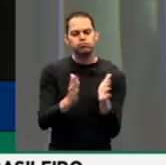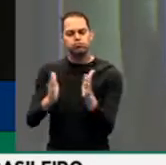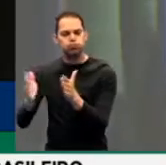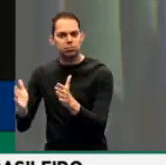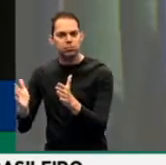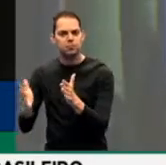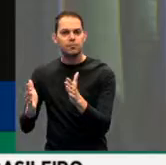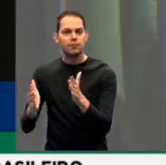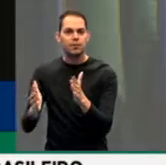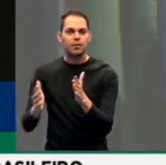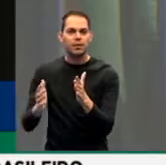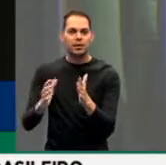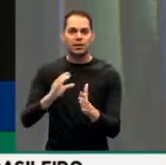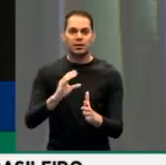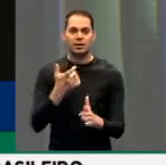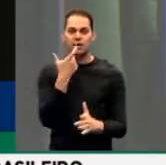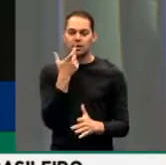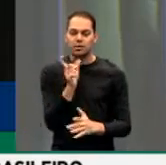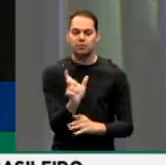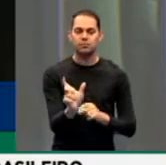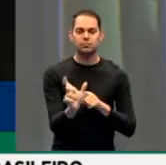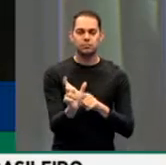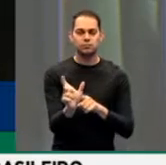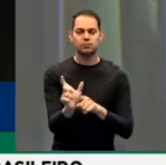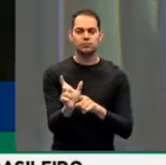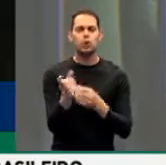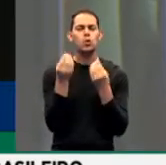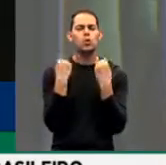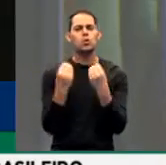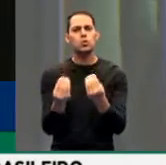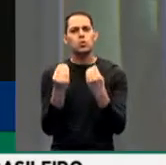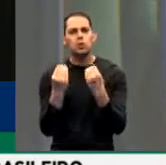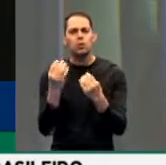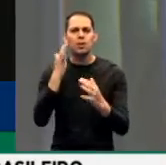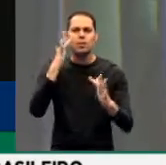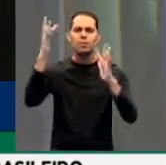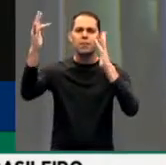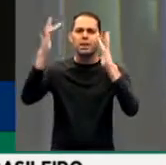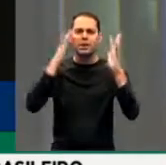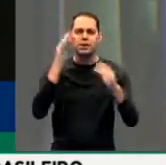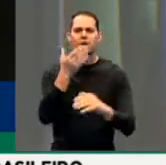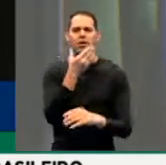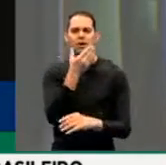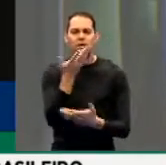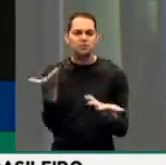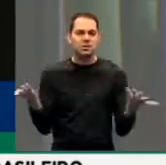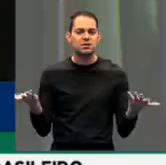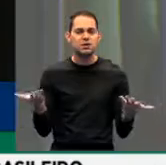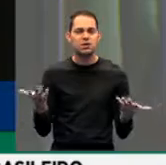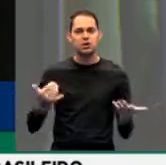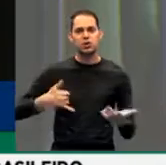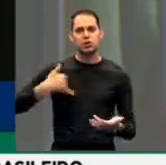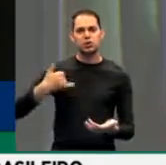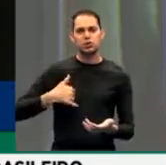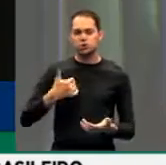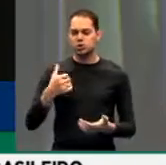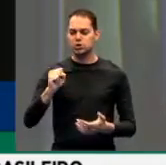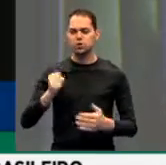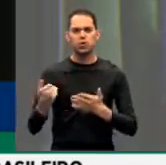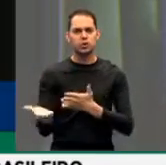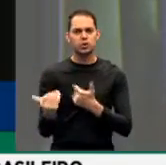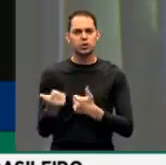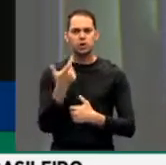da CNH. Como é que pode imaginar, senhores, um jovem com 18 anos tira sua